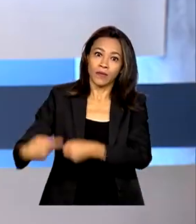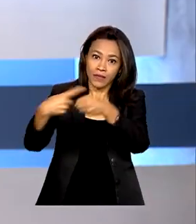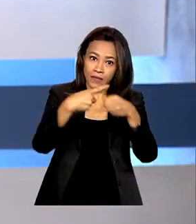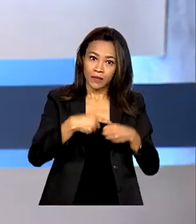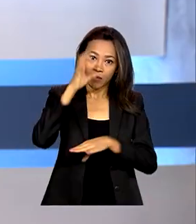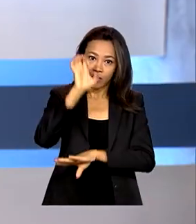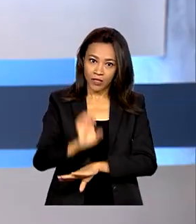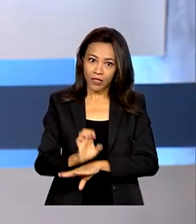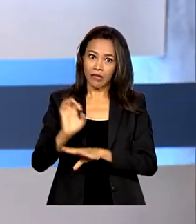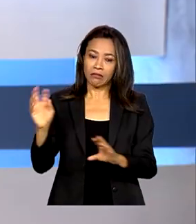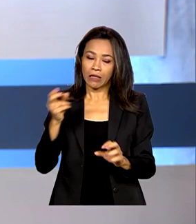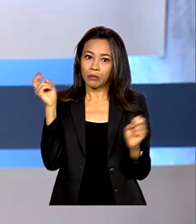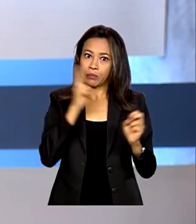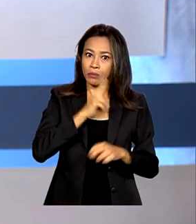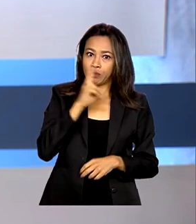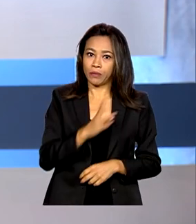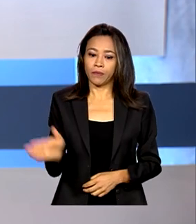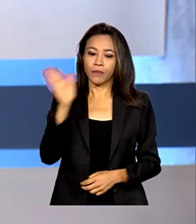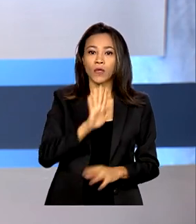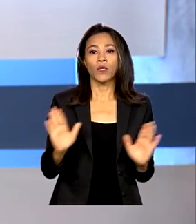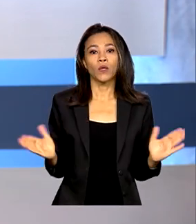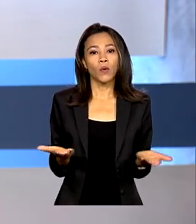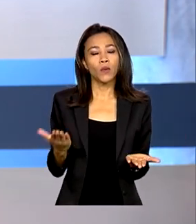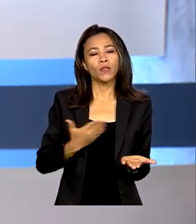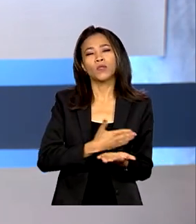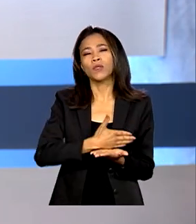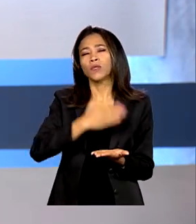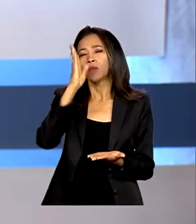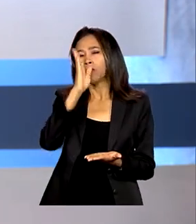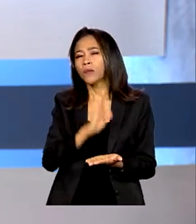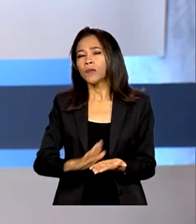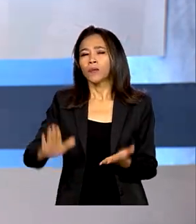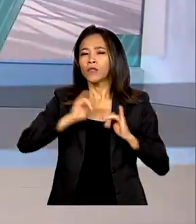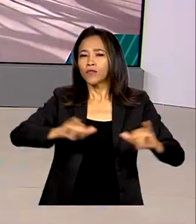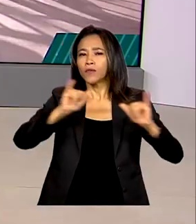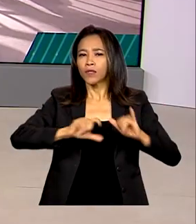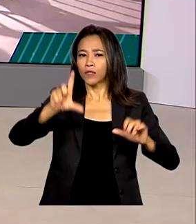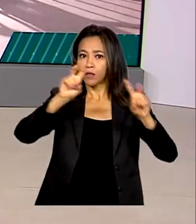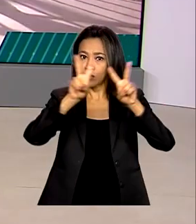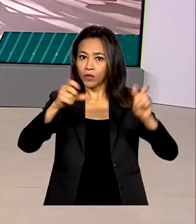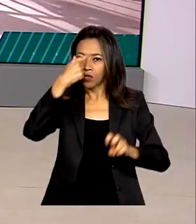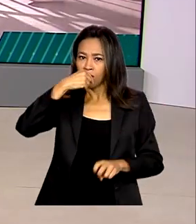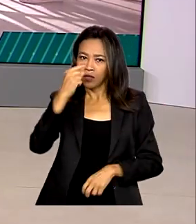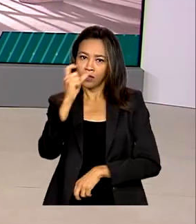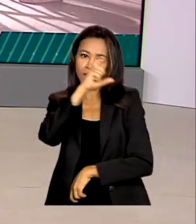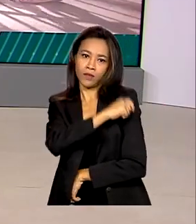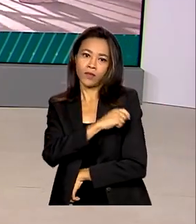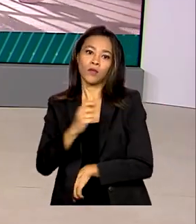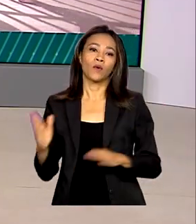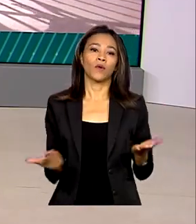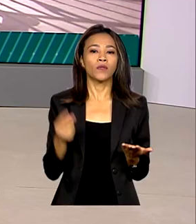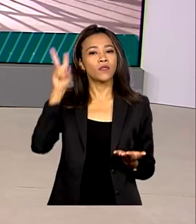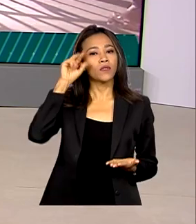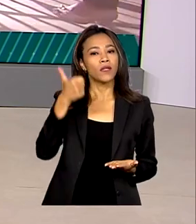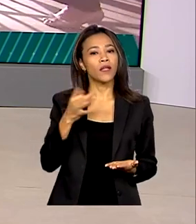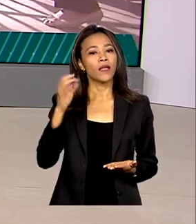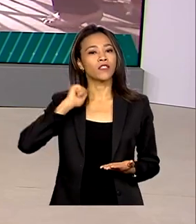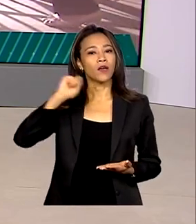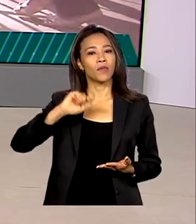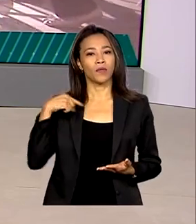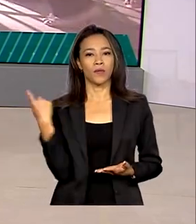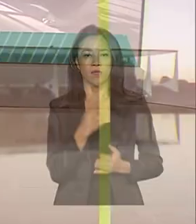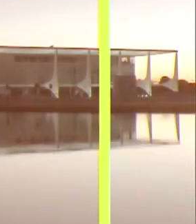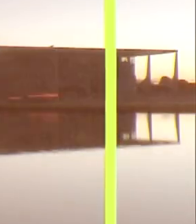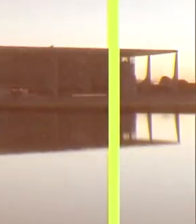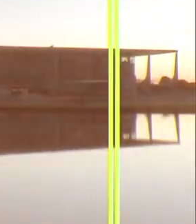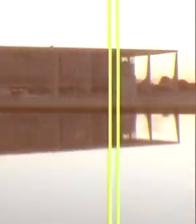E começa hoje em todo o país a campanha de vacinação contra a gripe. Segunda-feira, 10 de abril, o Brasil em Dia já está no